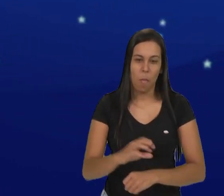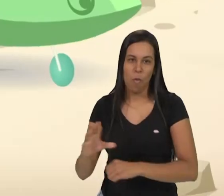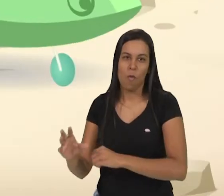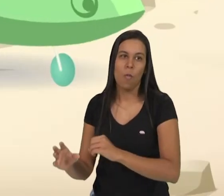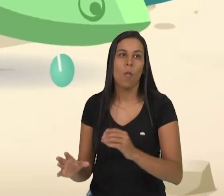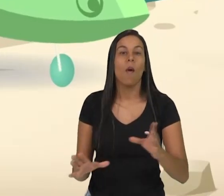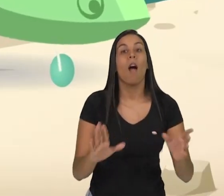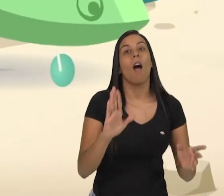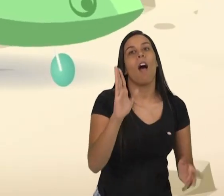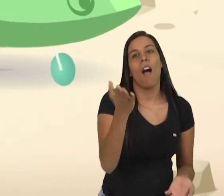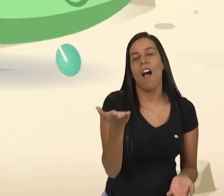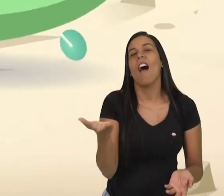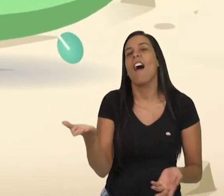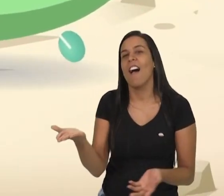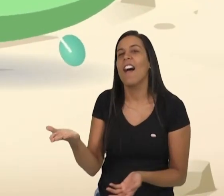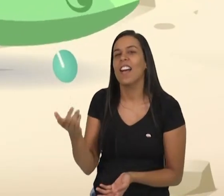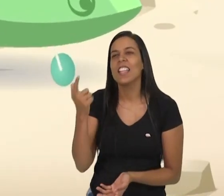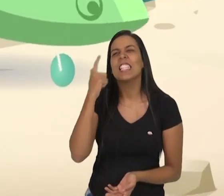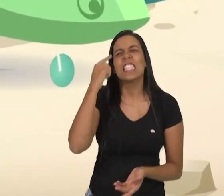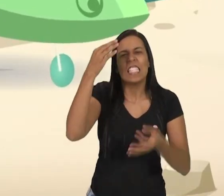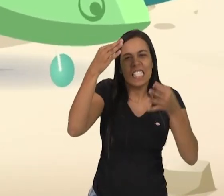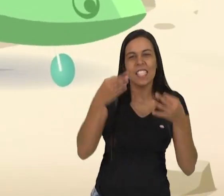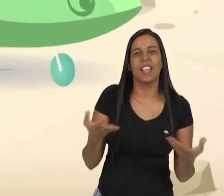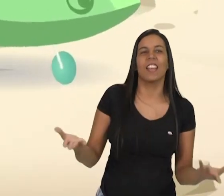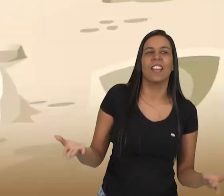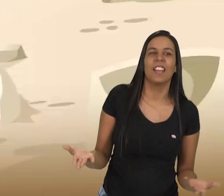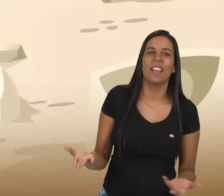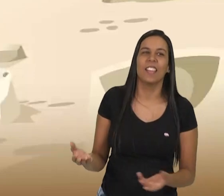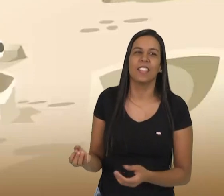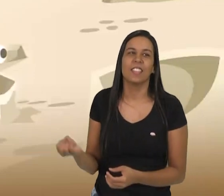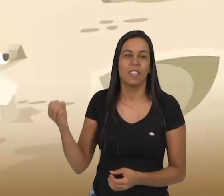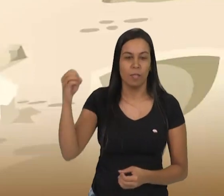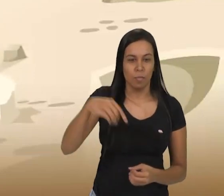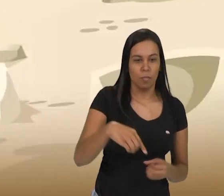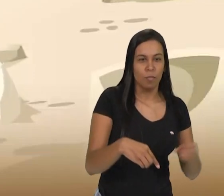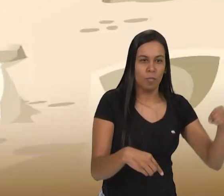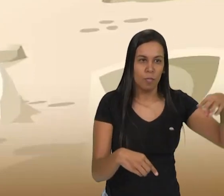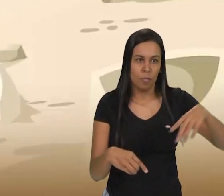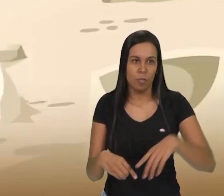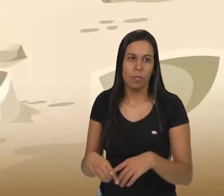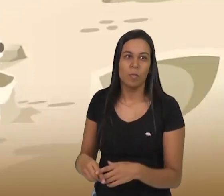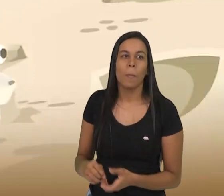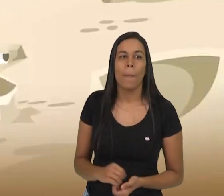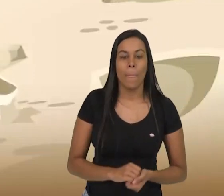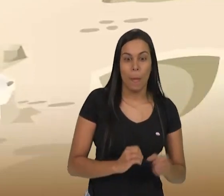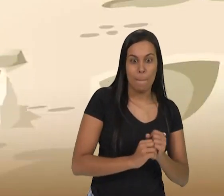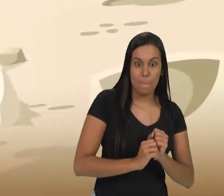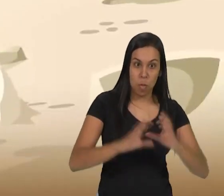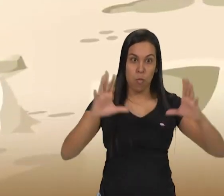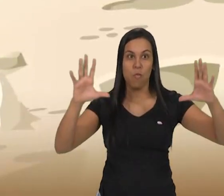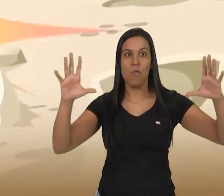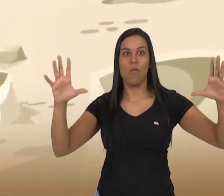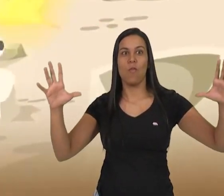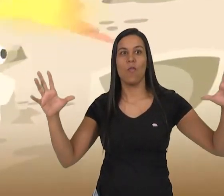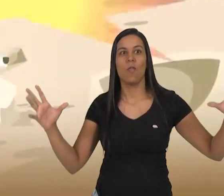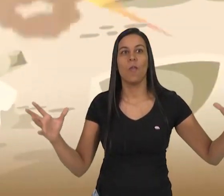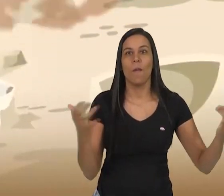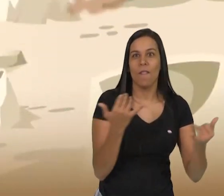Então é isso mesmo! A gente estava certo! Forte colisão Até parece uma